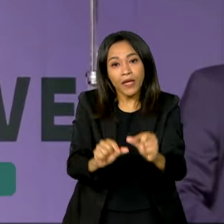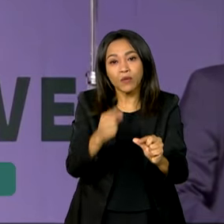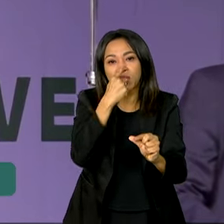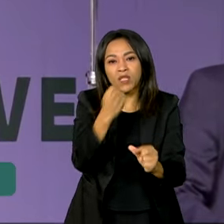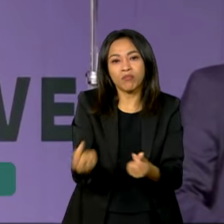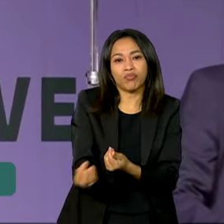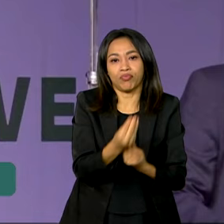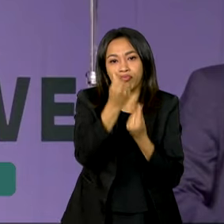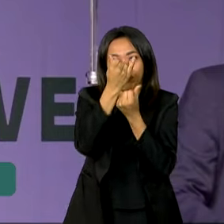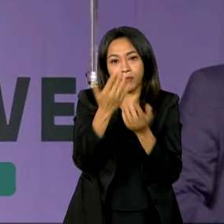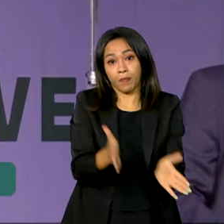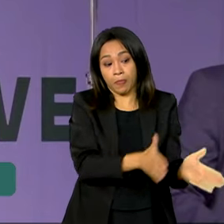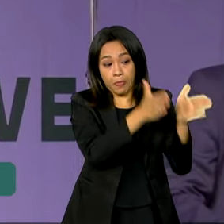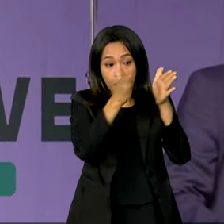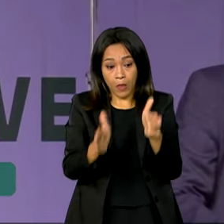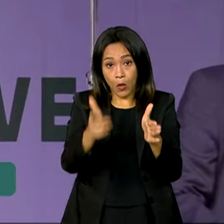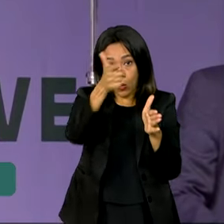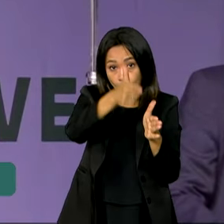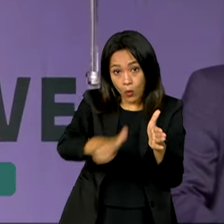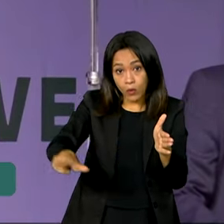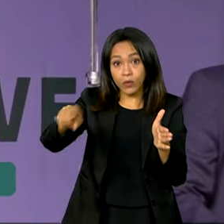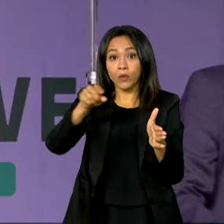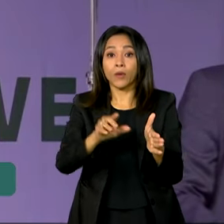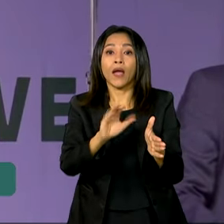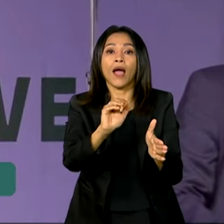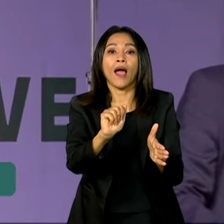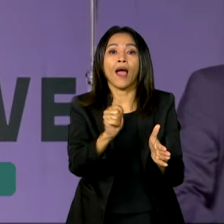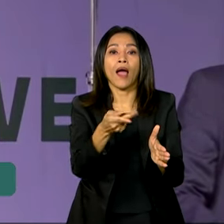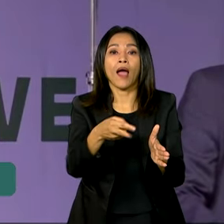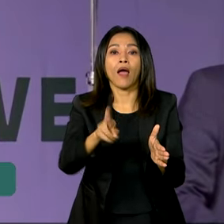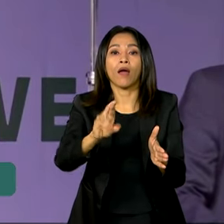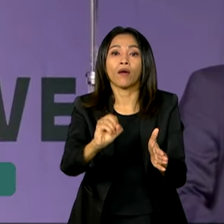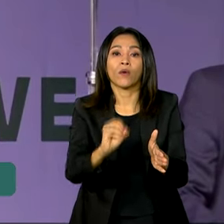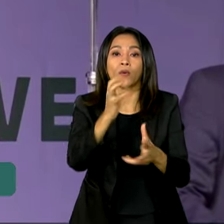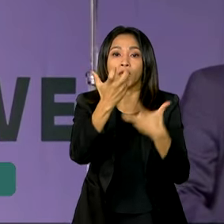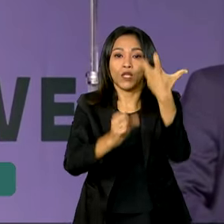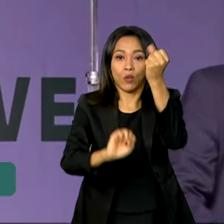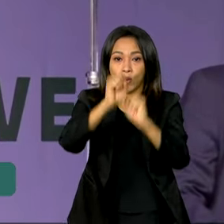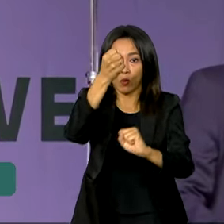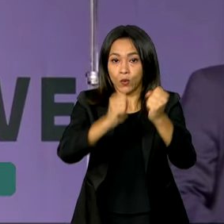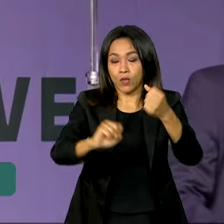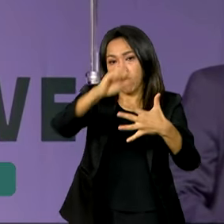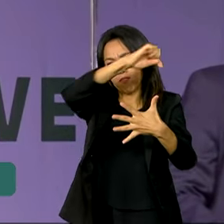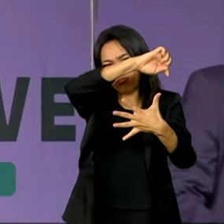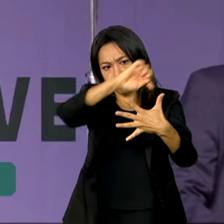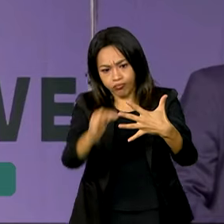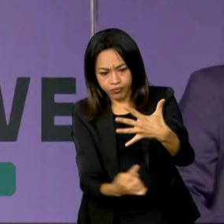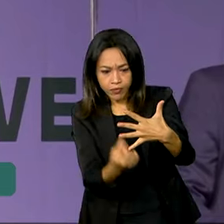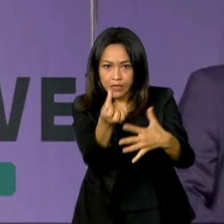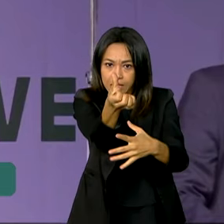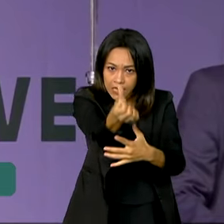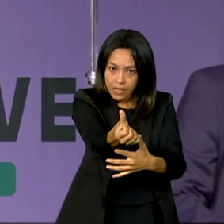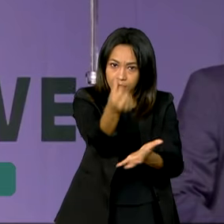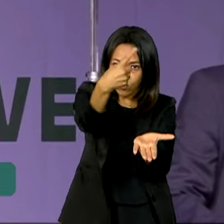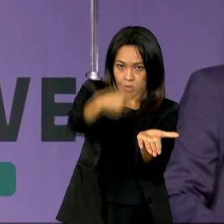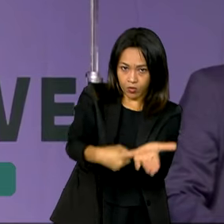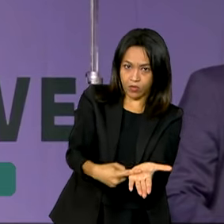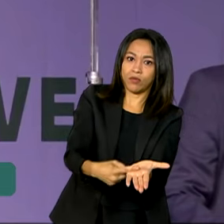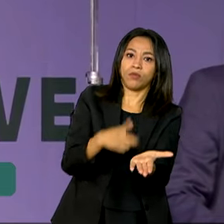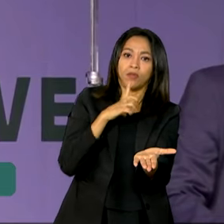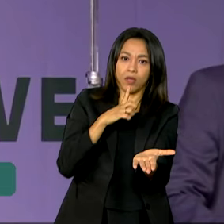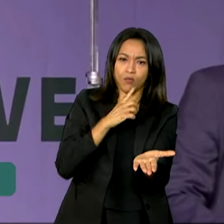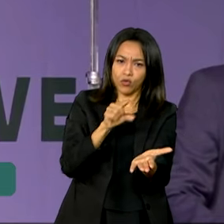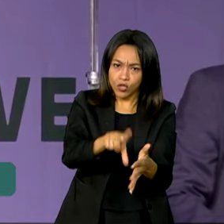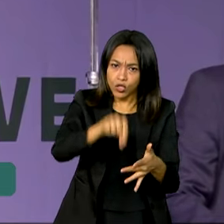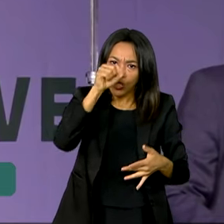A outra é a agroindústria. Nós temos seis missões na nova indústria Brasil e uma